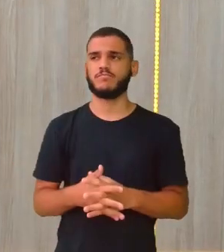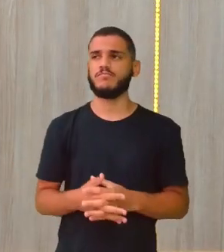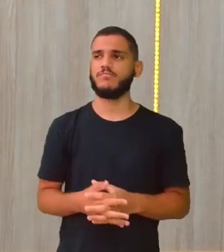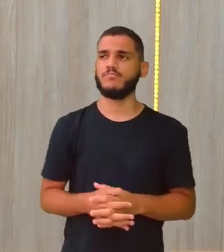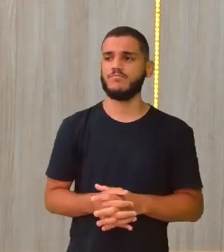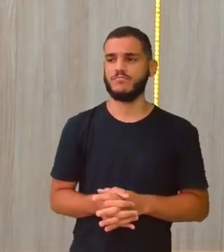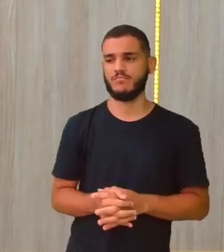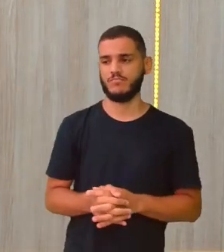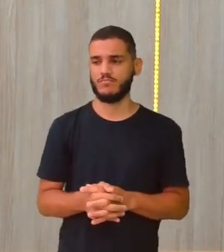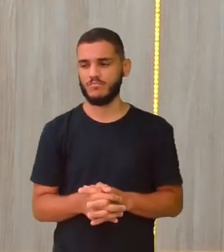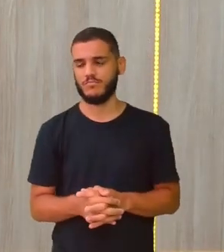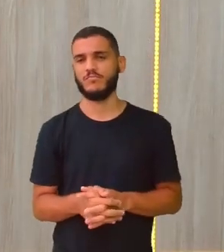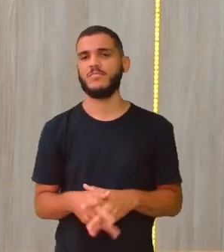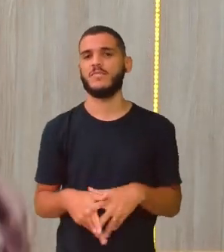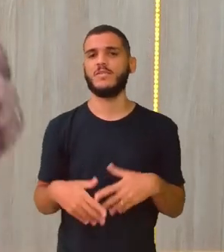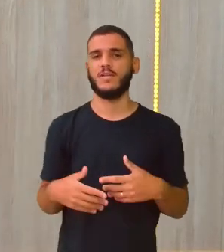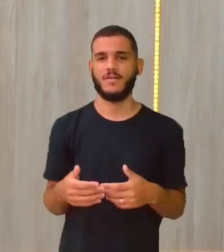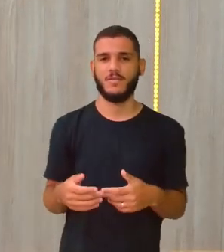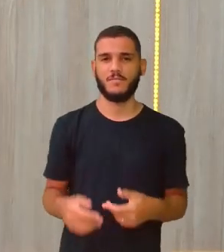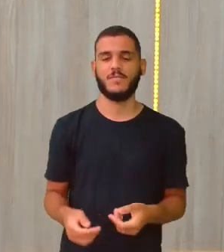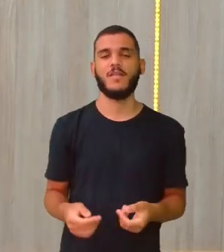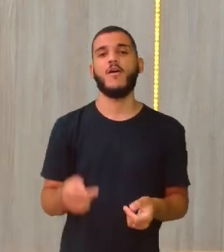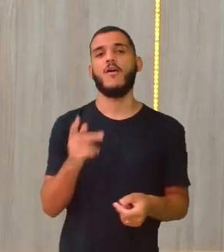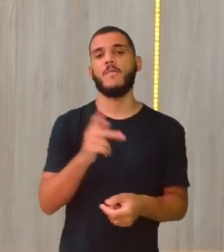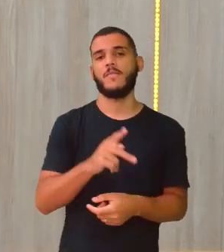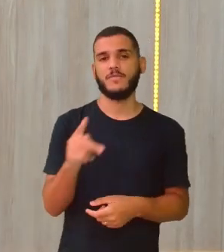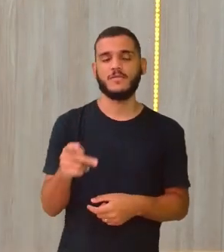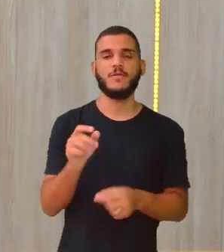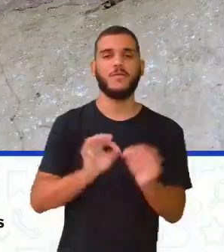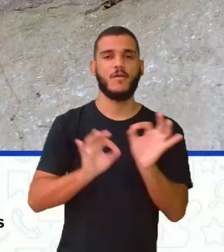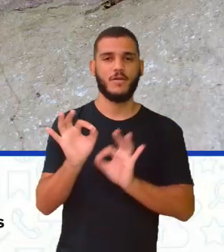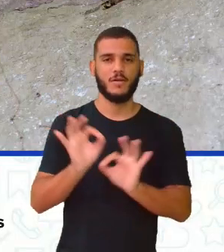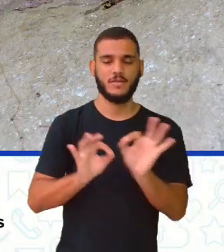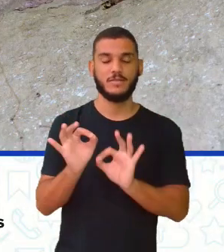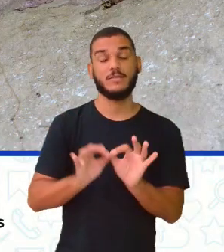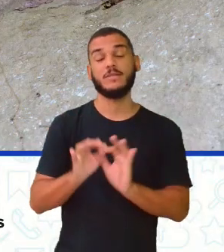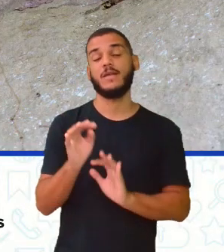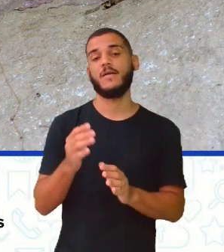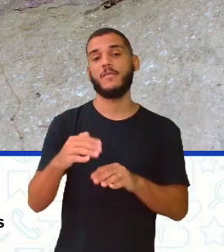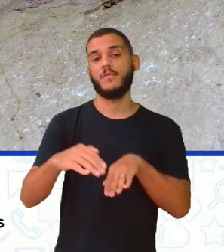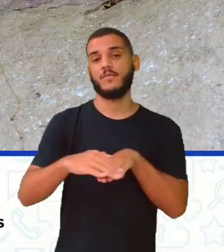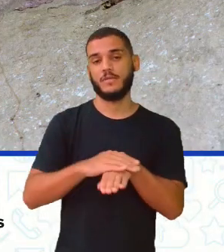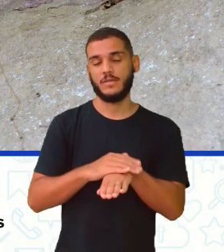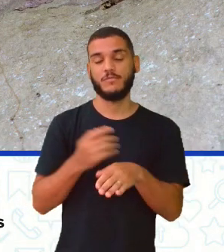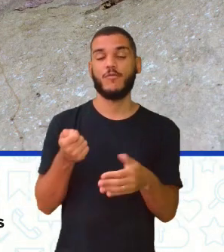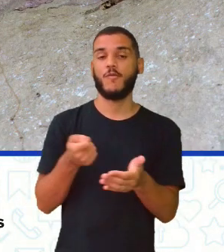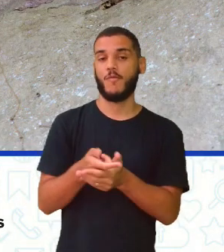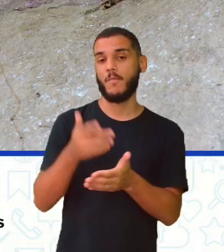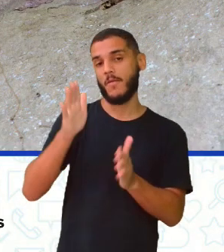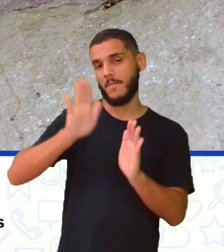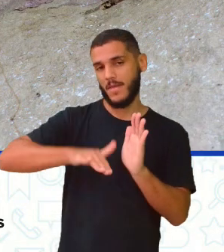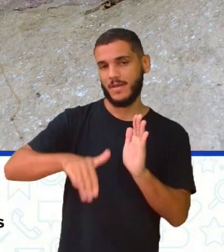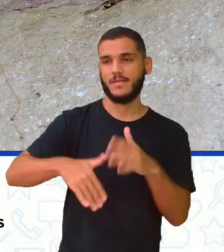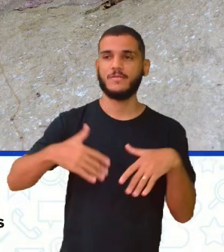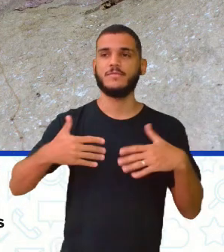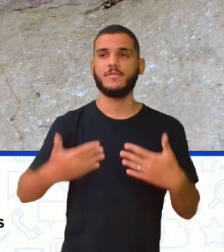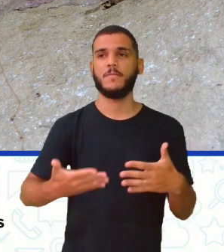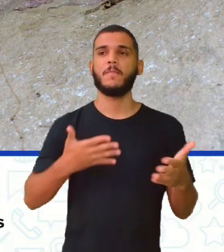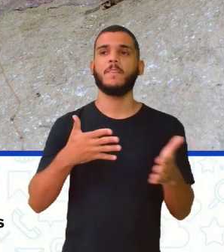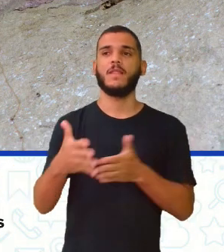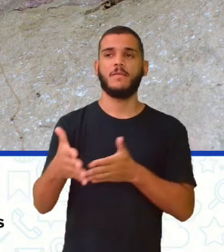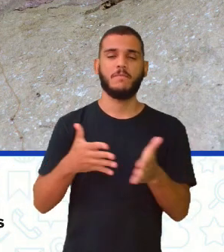você aqui vai amarrar o seu tênis, que comprou por 10 centavos, olha aí na tela, Vê só, desde a constituição